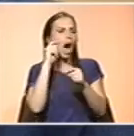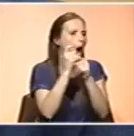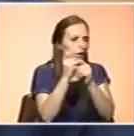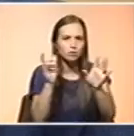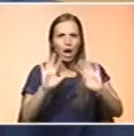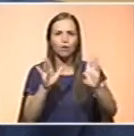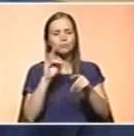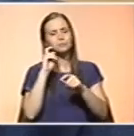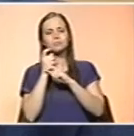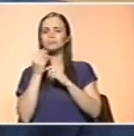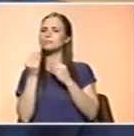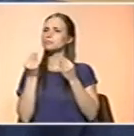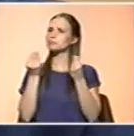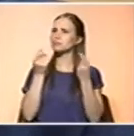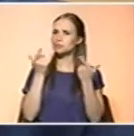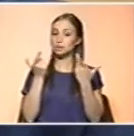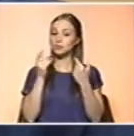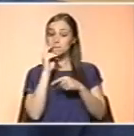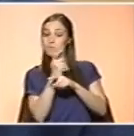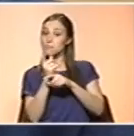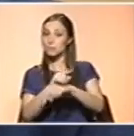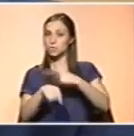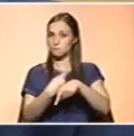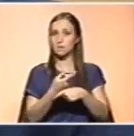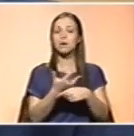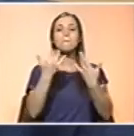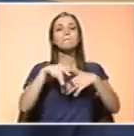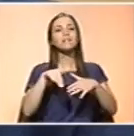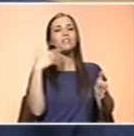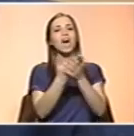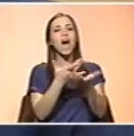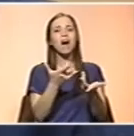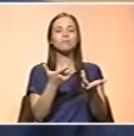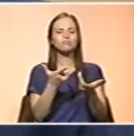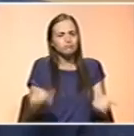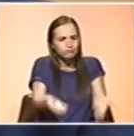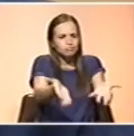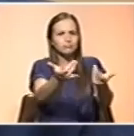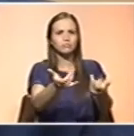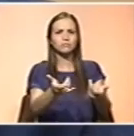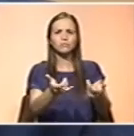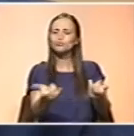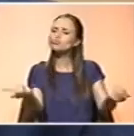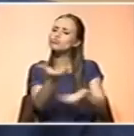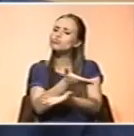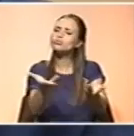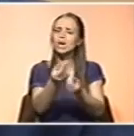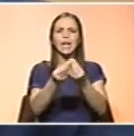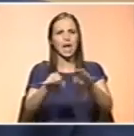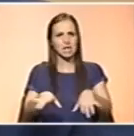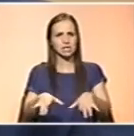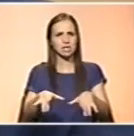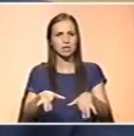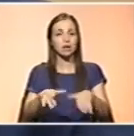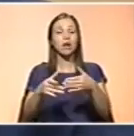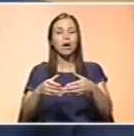e sobretudo também devem ser encorajadas a colaborar com as outras crianças sem esconder